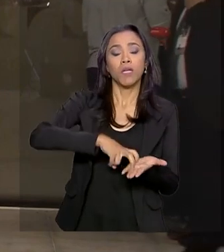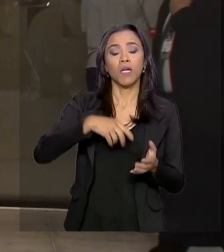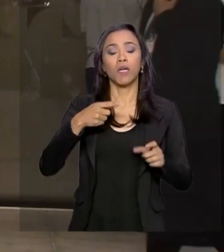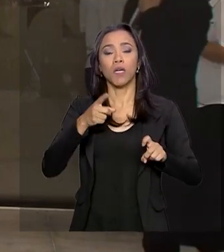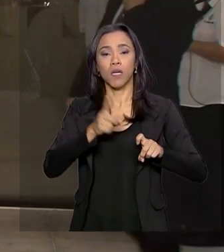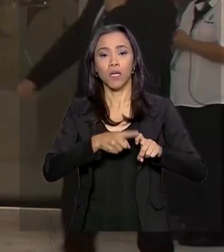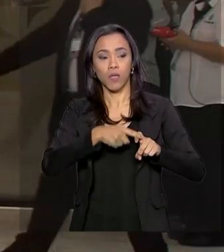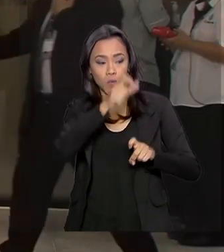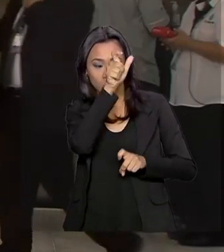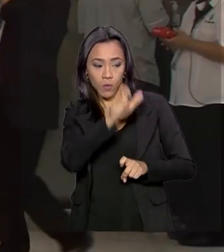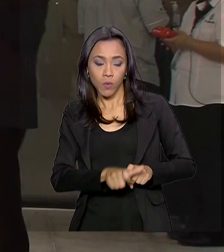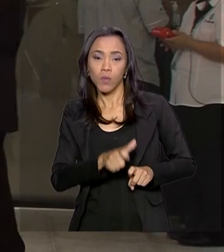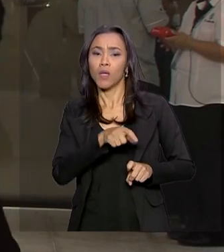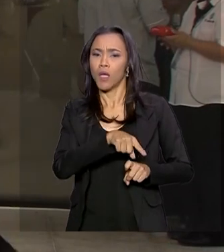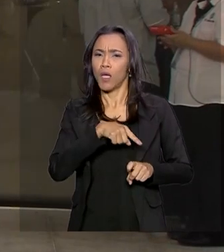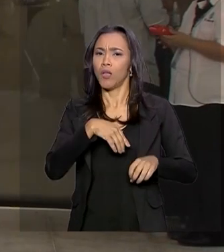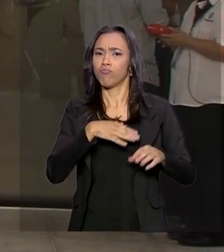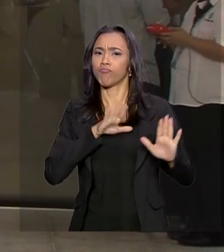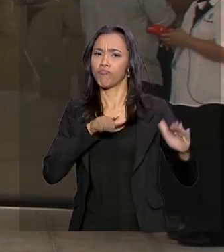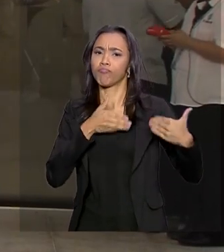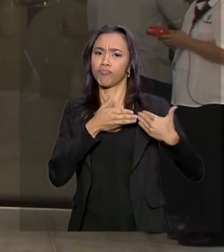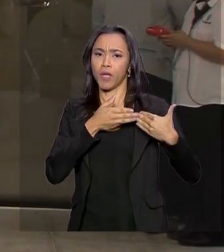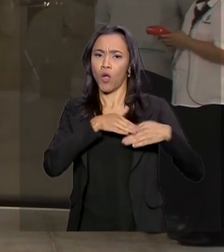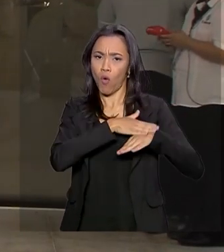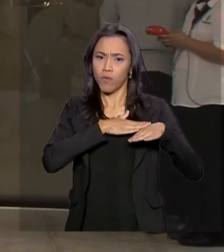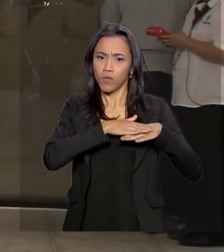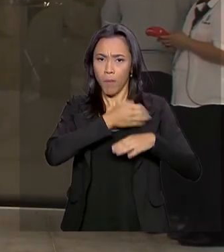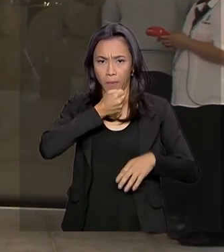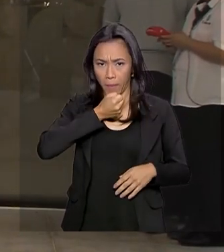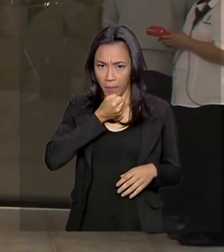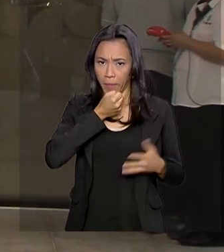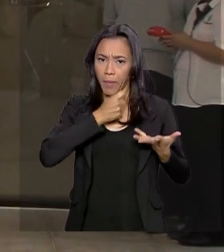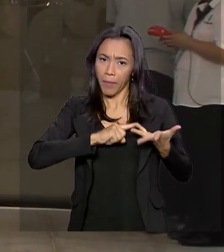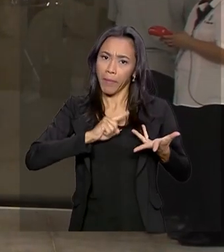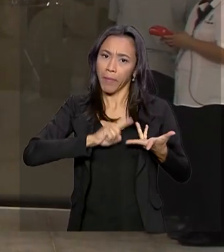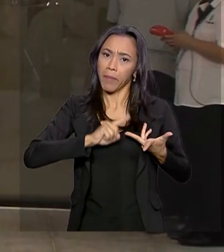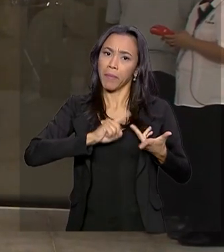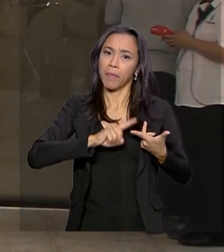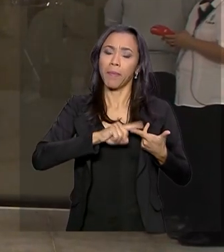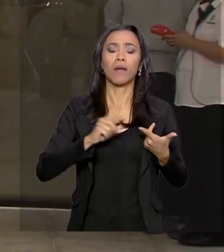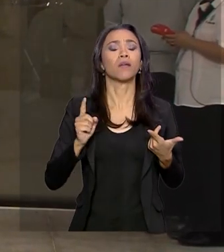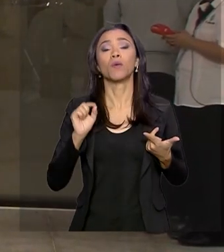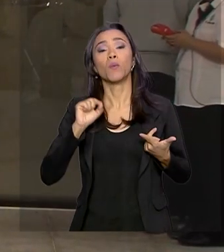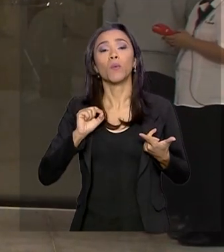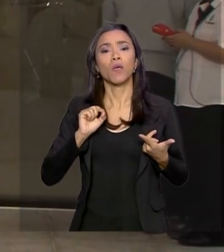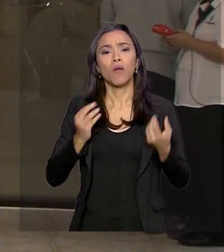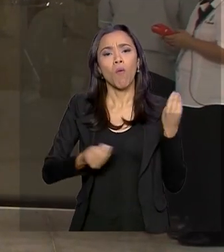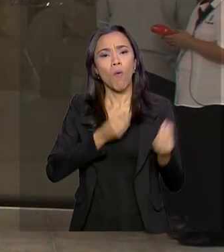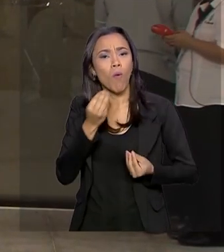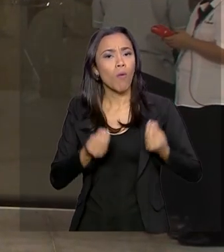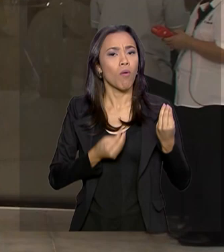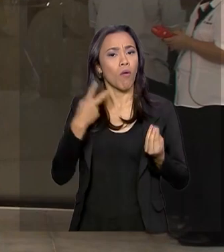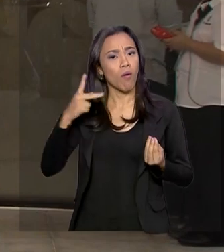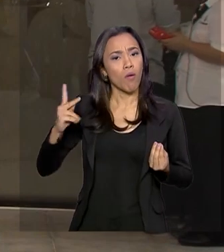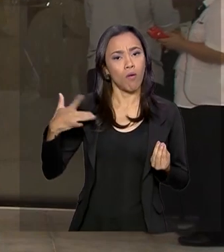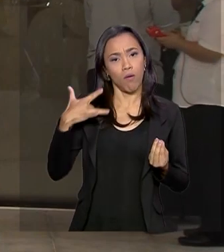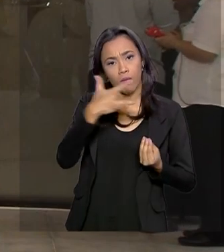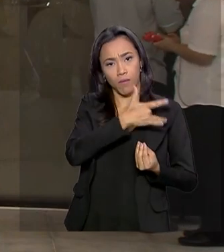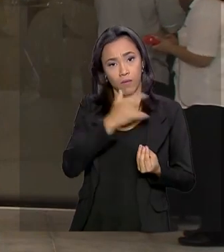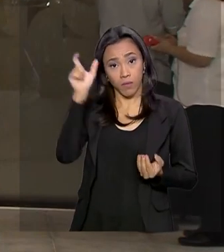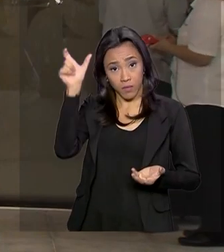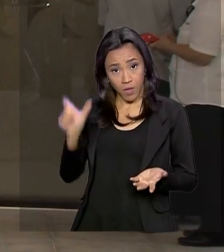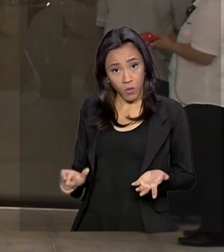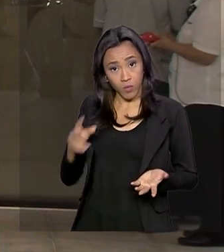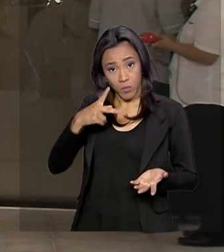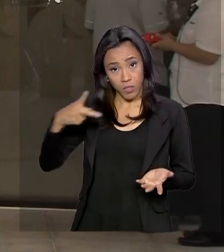presidente da República, conversou informalmente com os jornalistas para esclarecer alguns pontos deste quadro clínico e informou que um